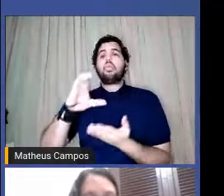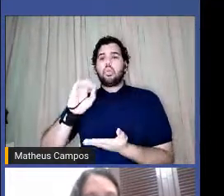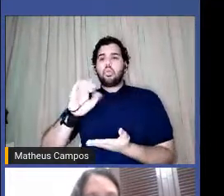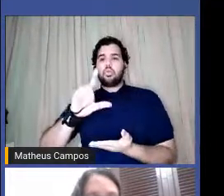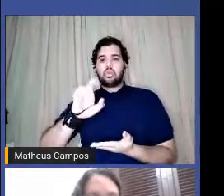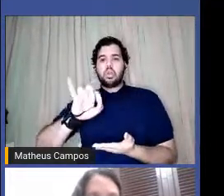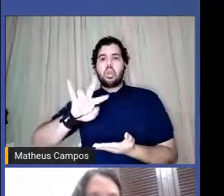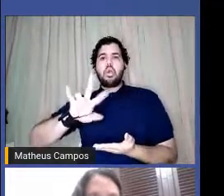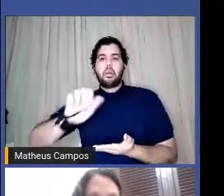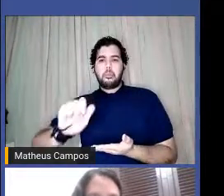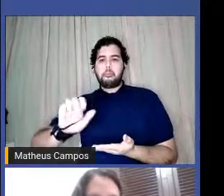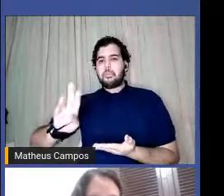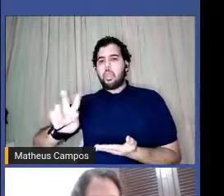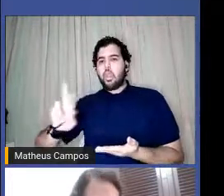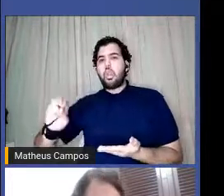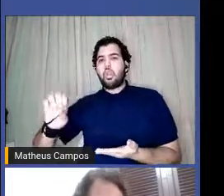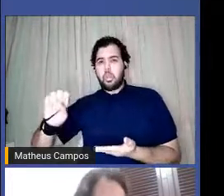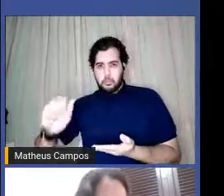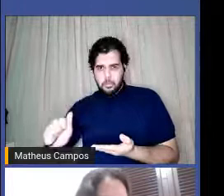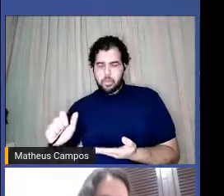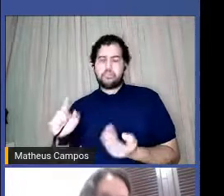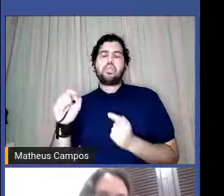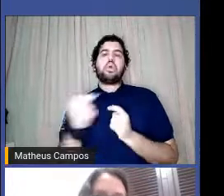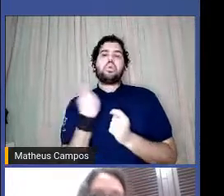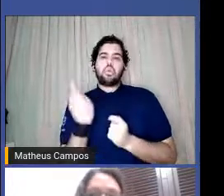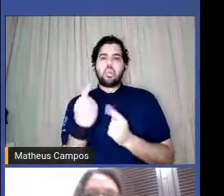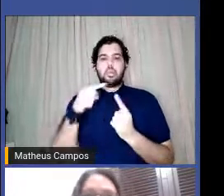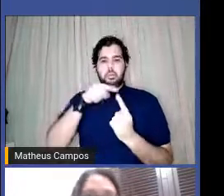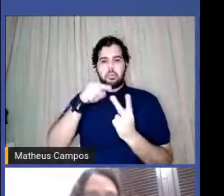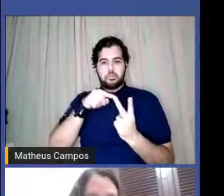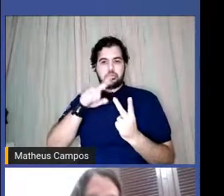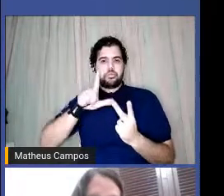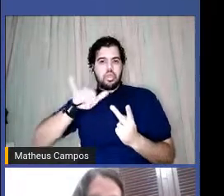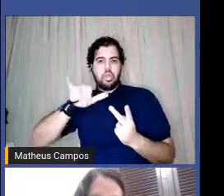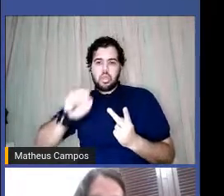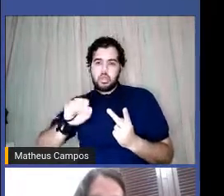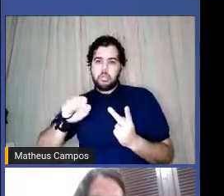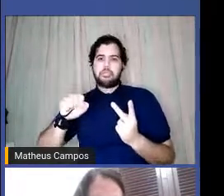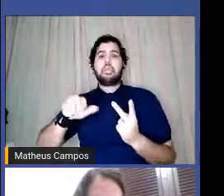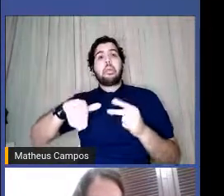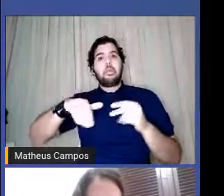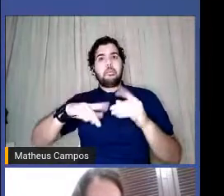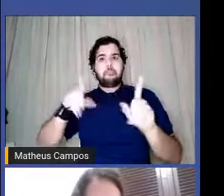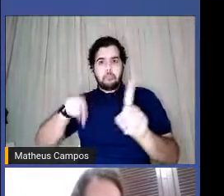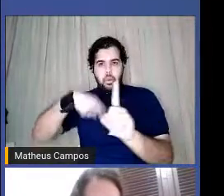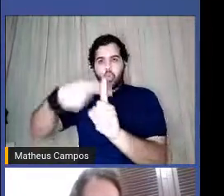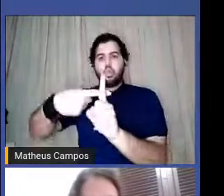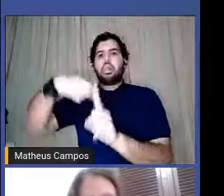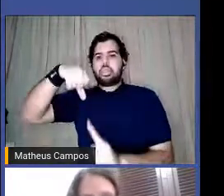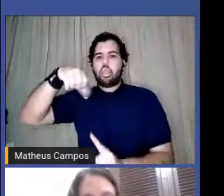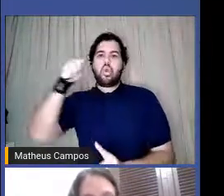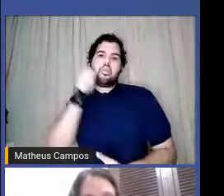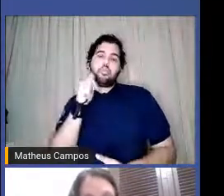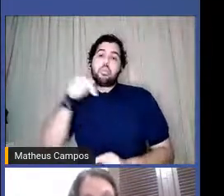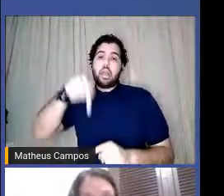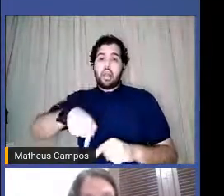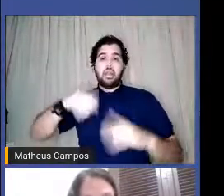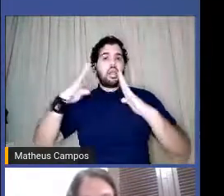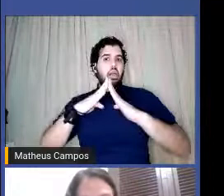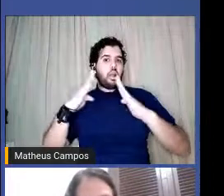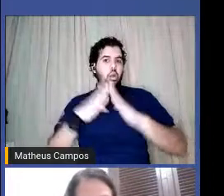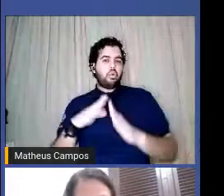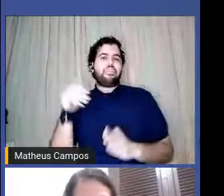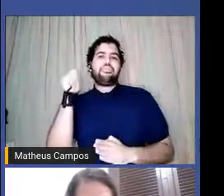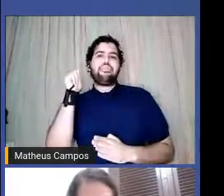que é a coletiva que estamos eu, Laís, e mais nove mulheres daqui de Fortaleza, de